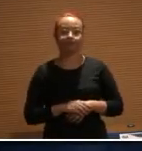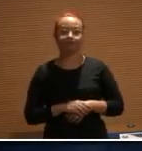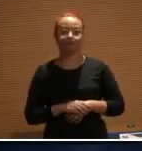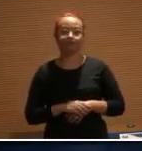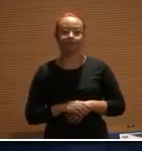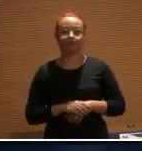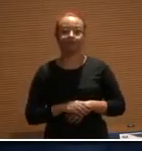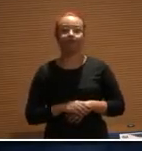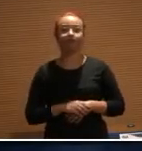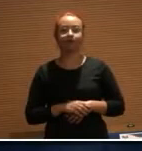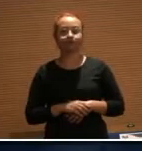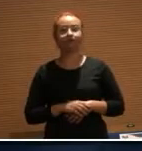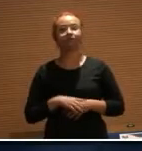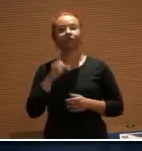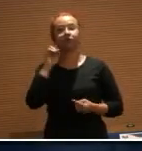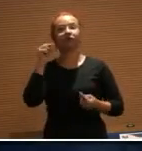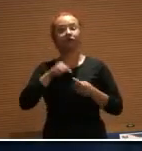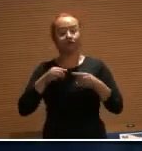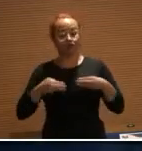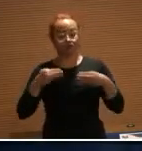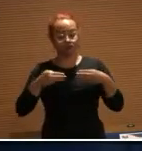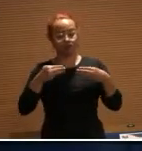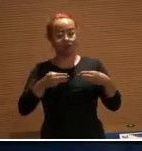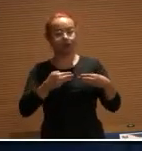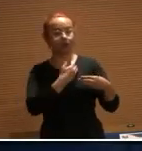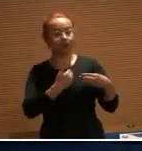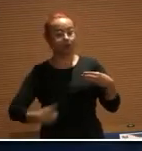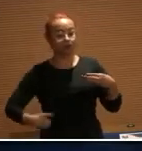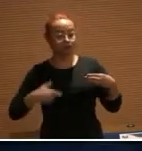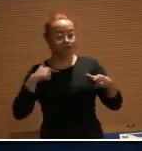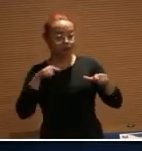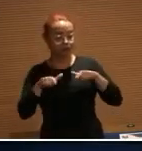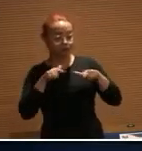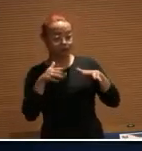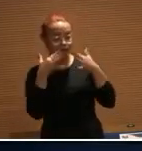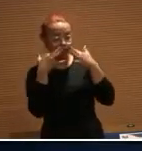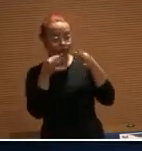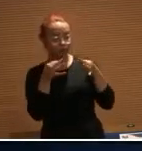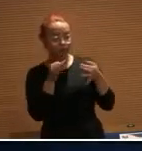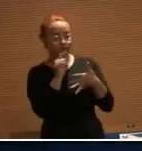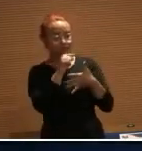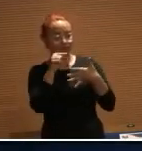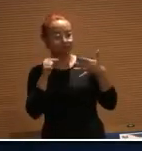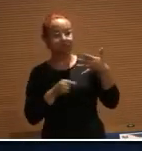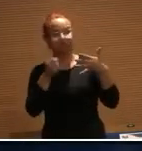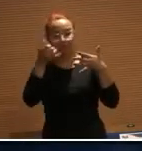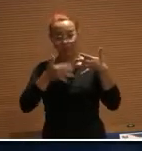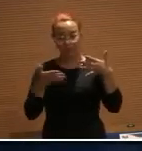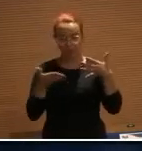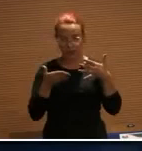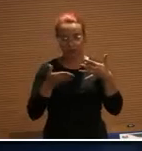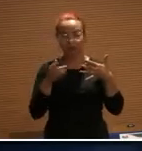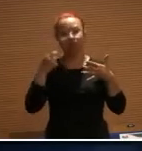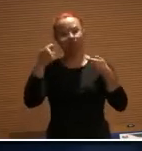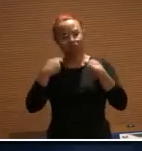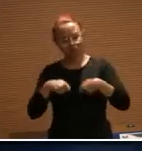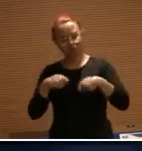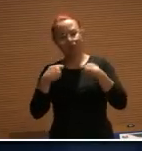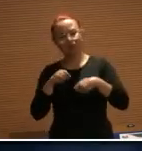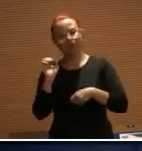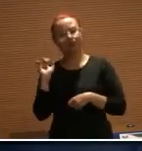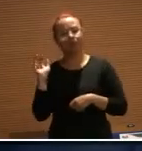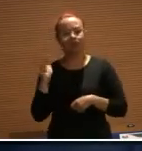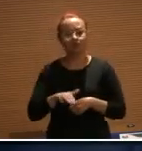é que o Ministério do Trabalho fique sempre atendo a essas situações. Nós temos a necessidade, sim, não estamos dizendo que o